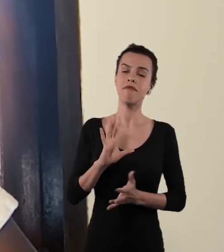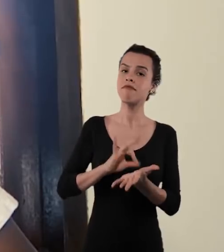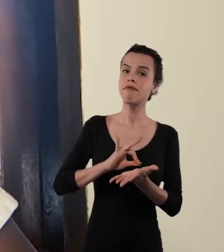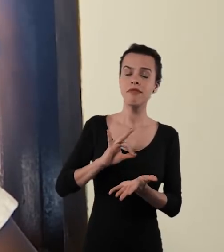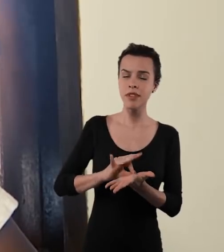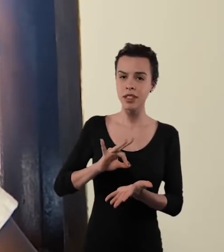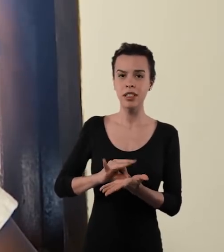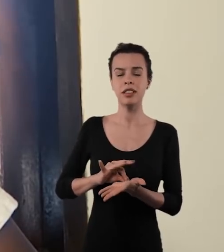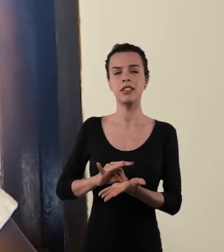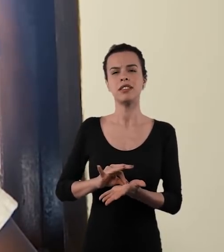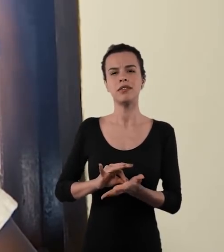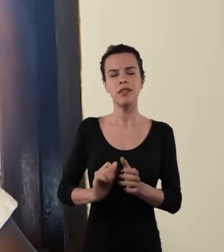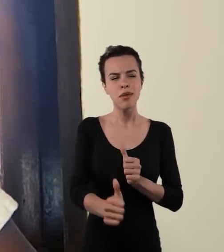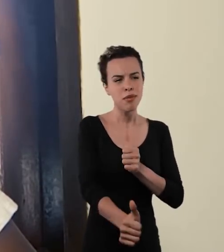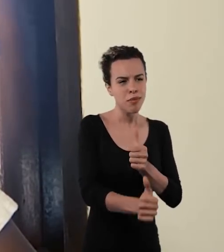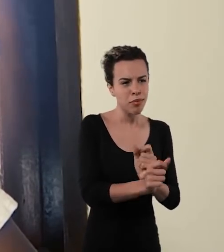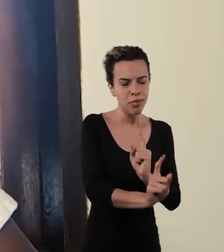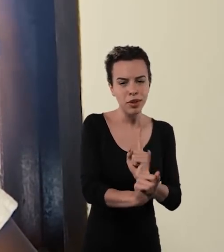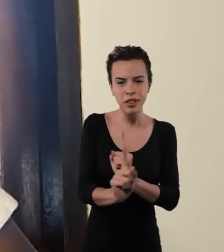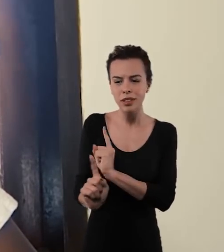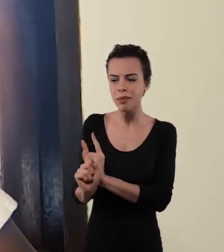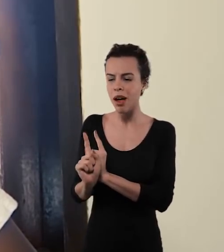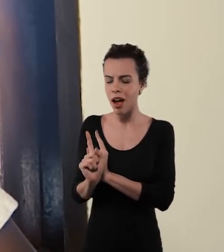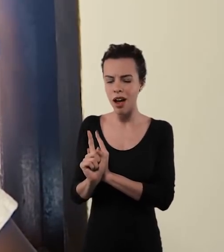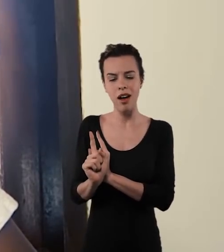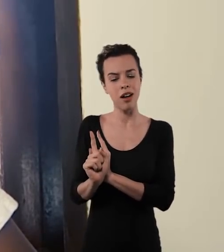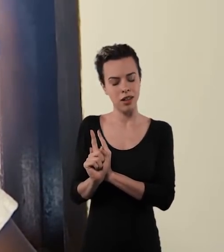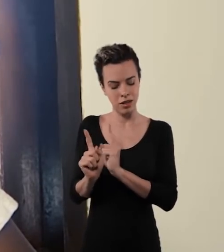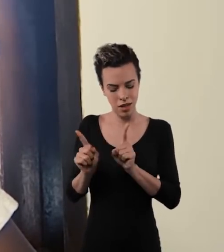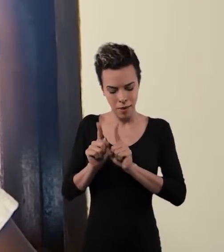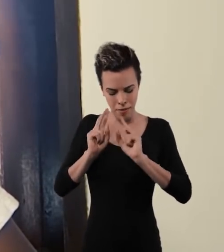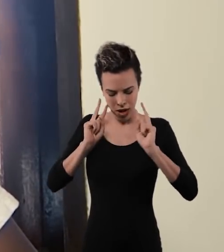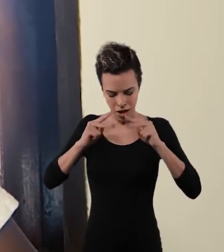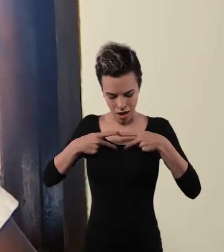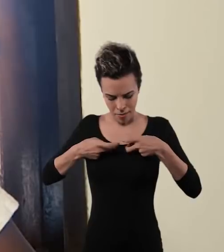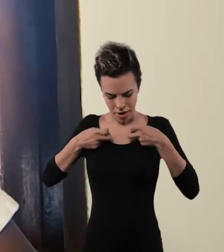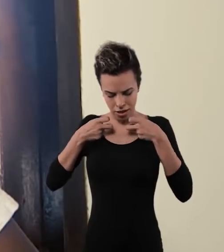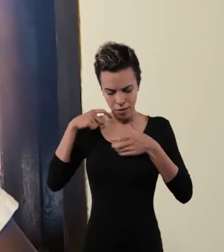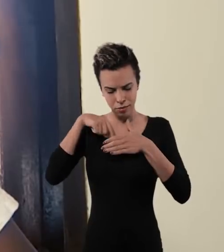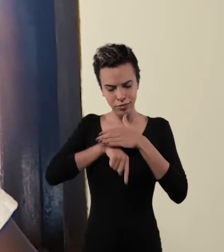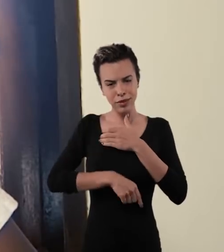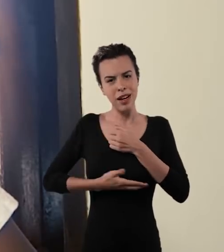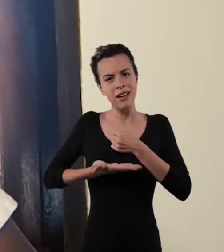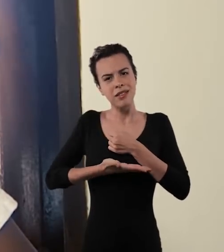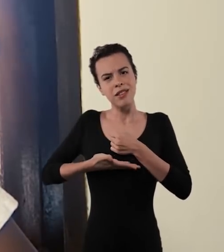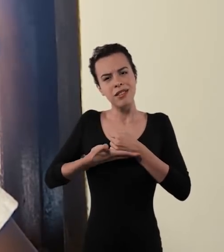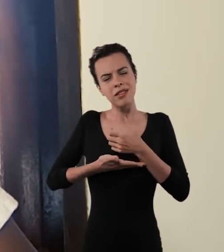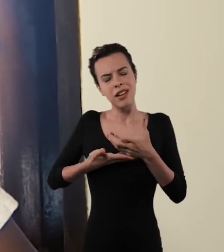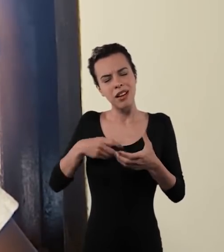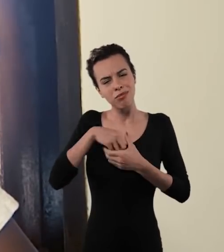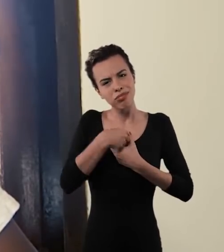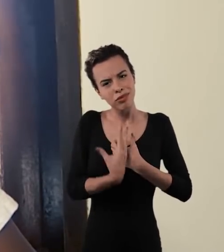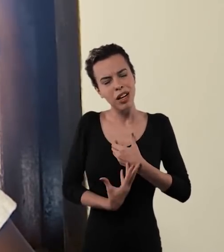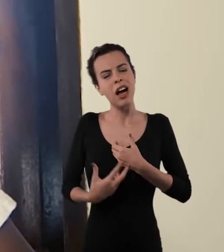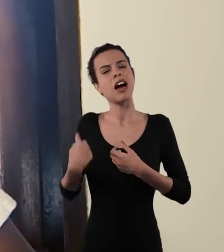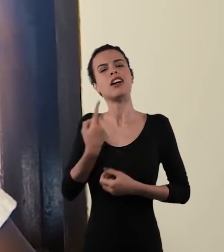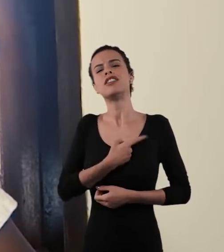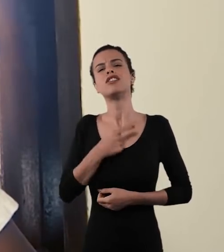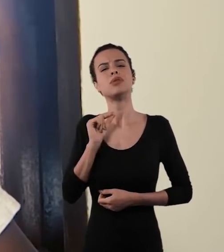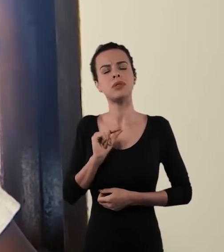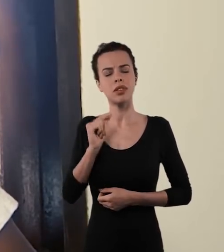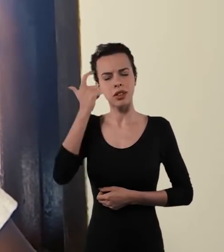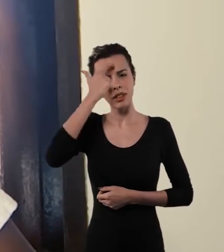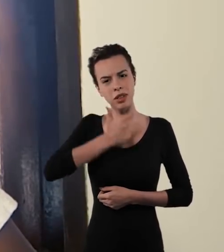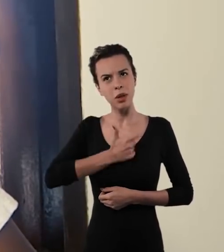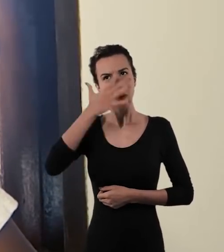elas podem, na verdade, nos aproximar da nossa essência e fazer com que nós, enquanto sujeitos, compreendemos